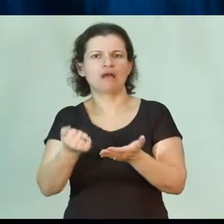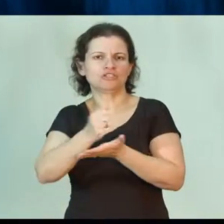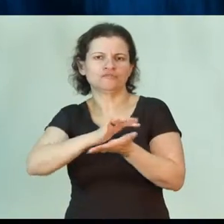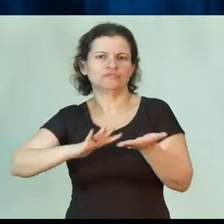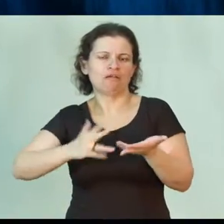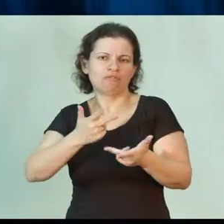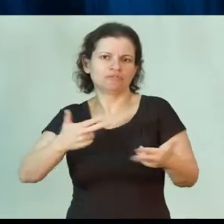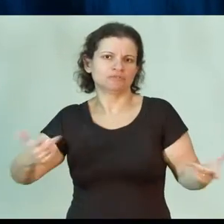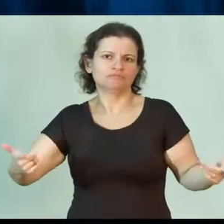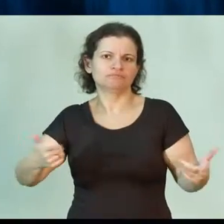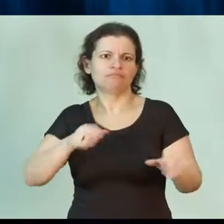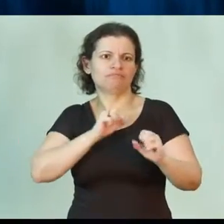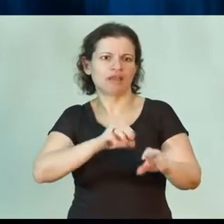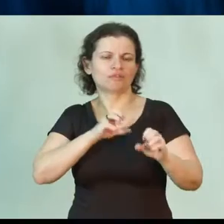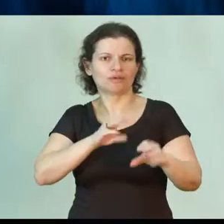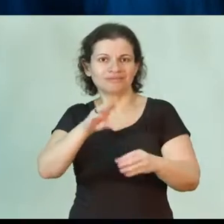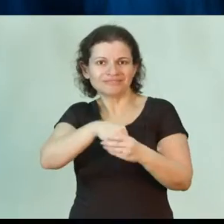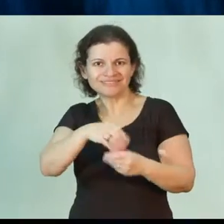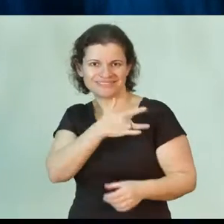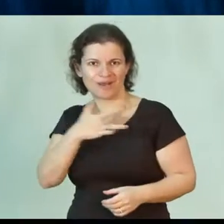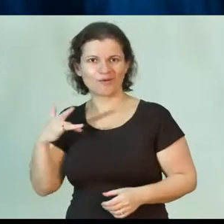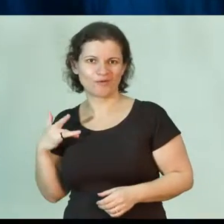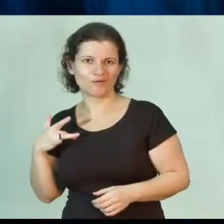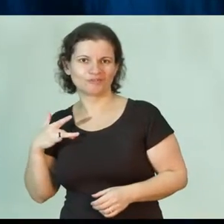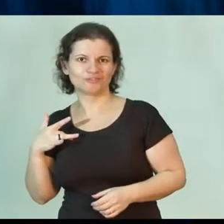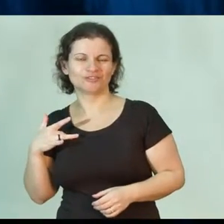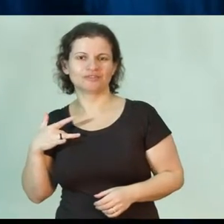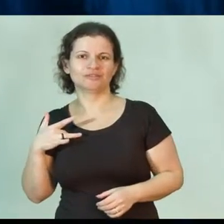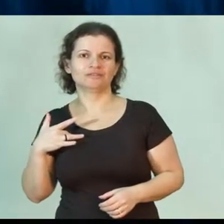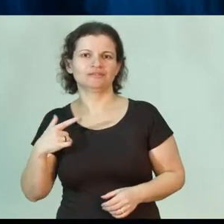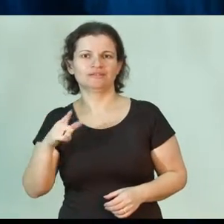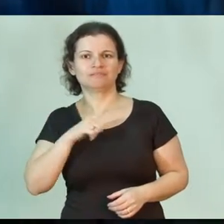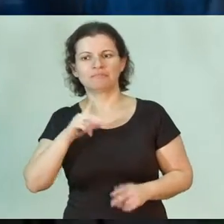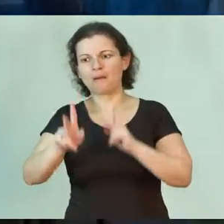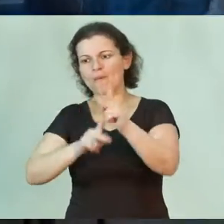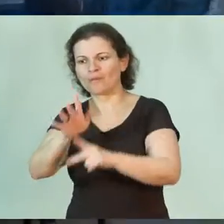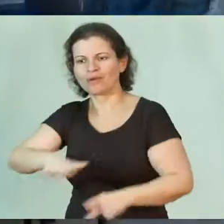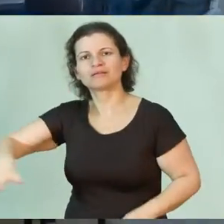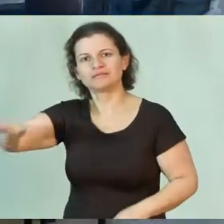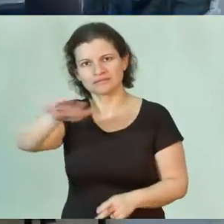de educação em saúde com a população.